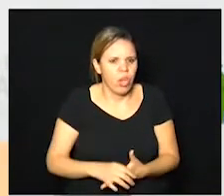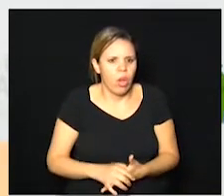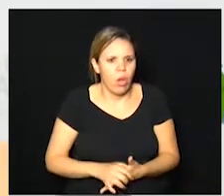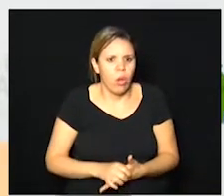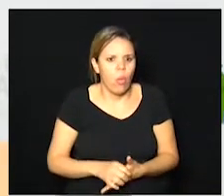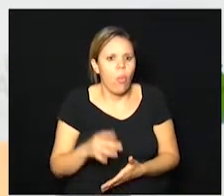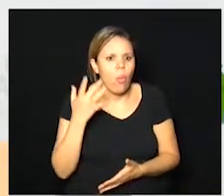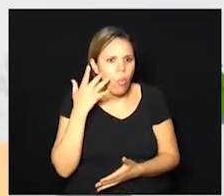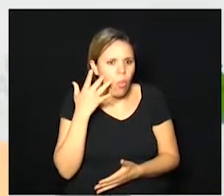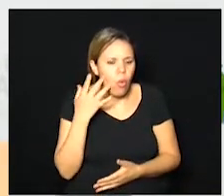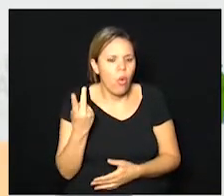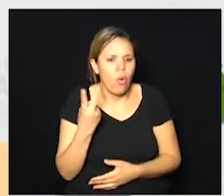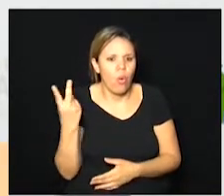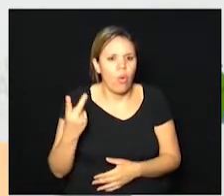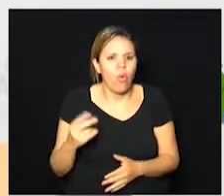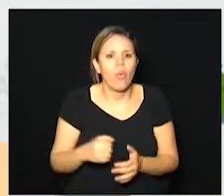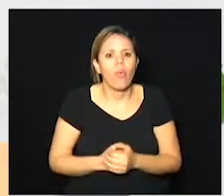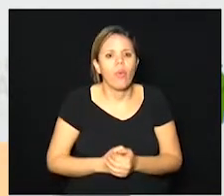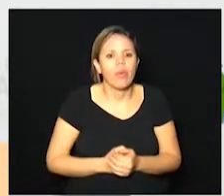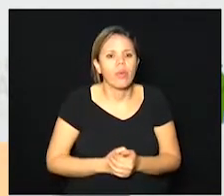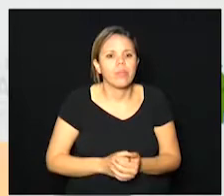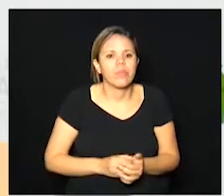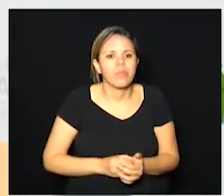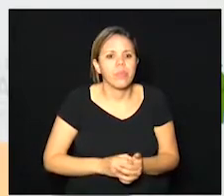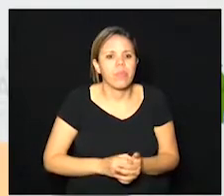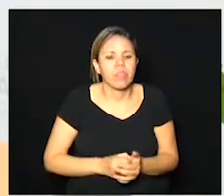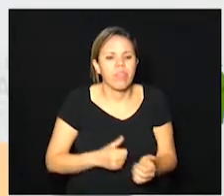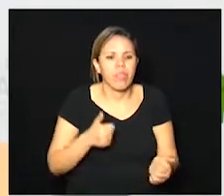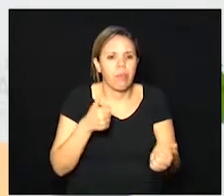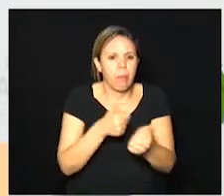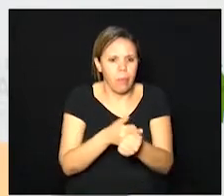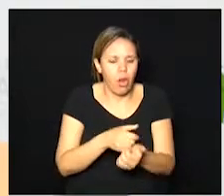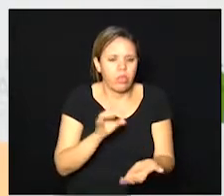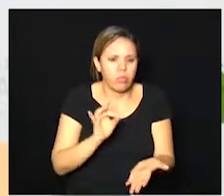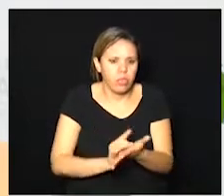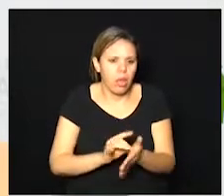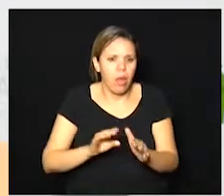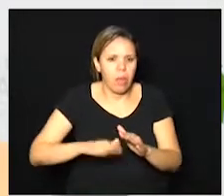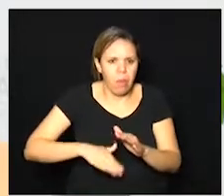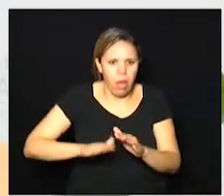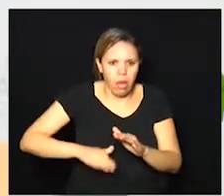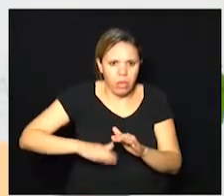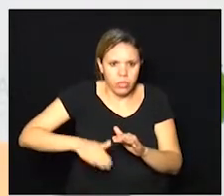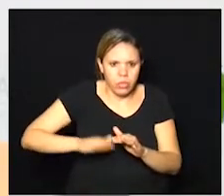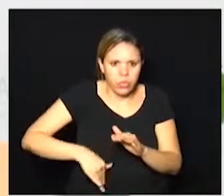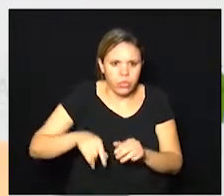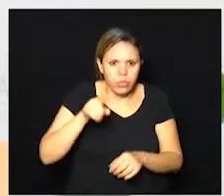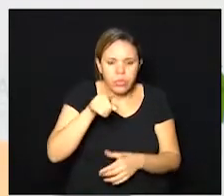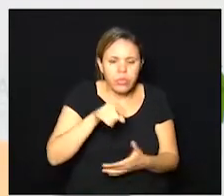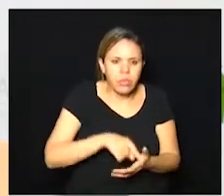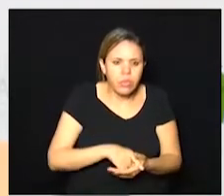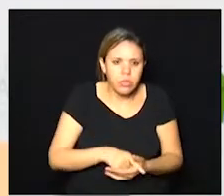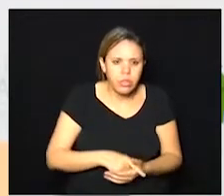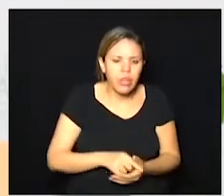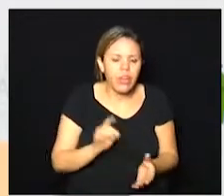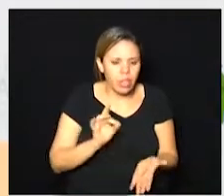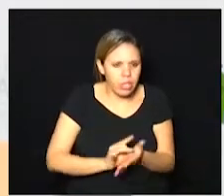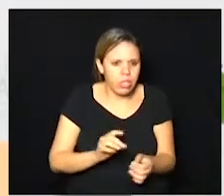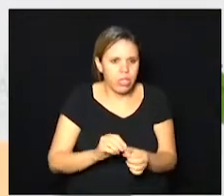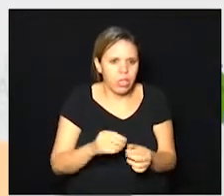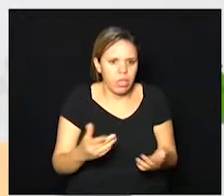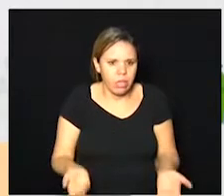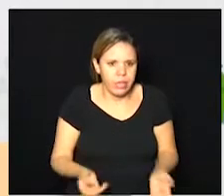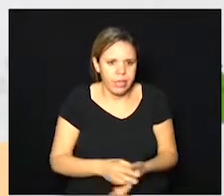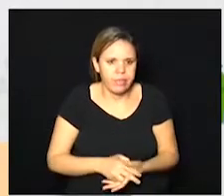que é preferível um valor mais próximo de uma realidade que a pessoa que você que ele seja efetivado né